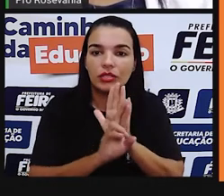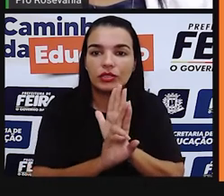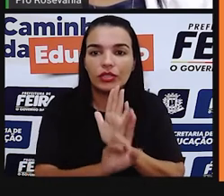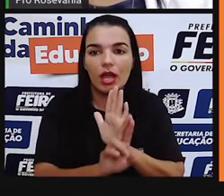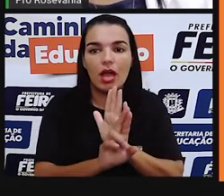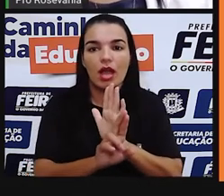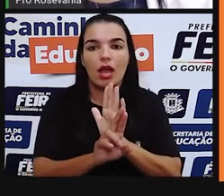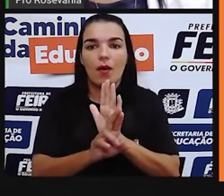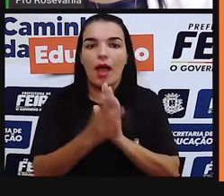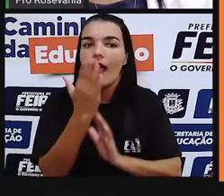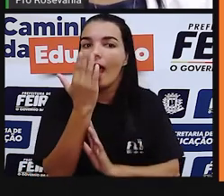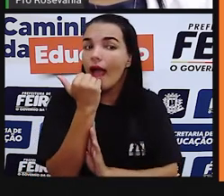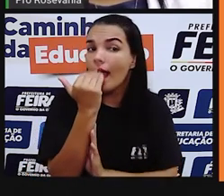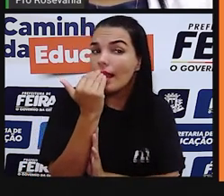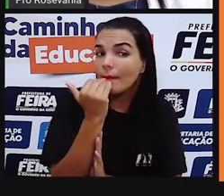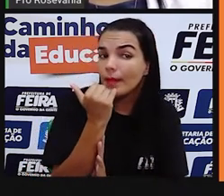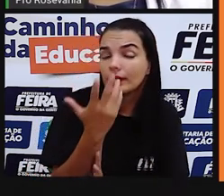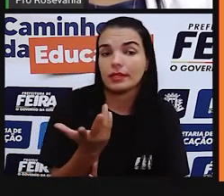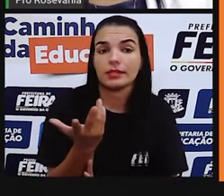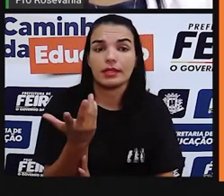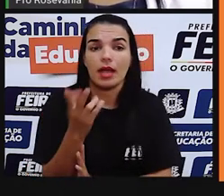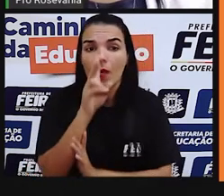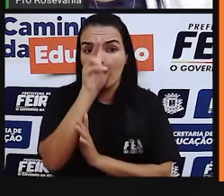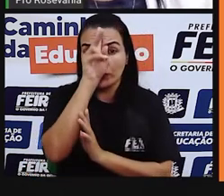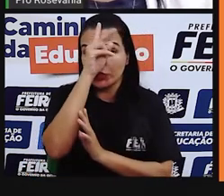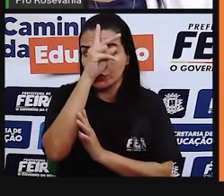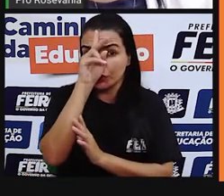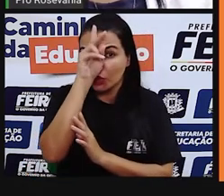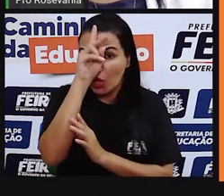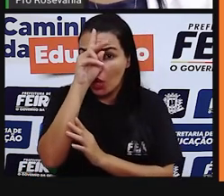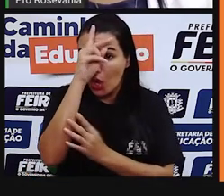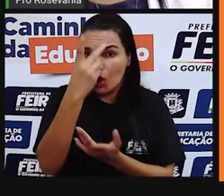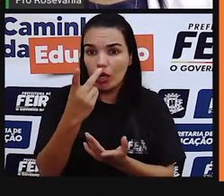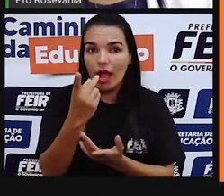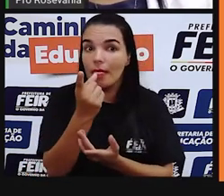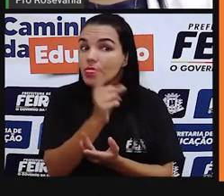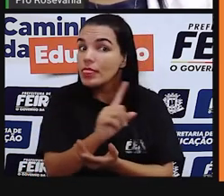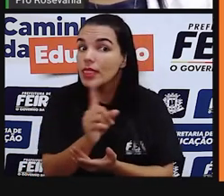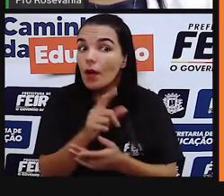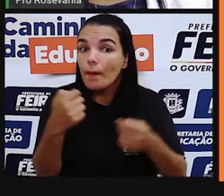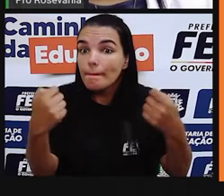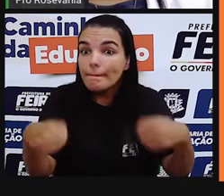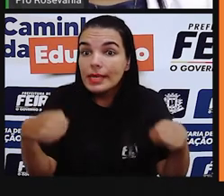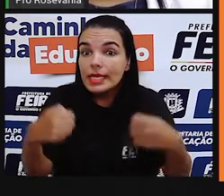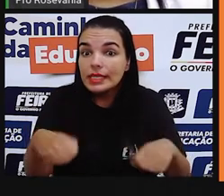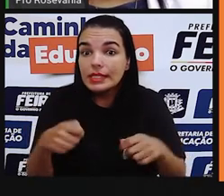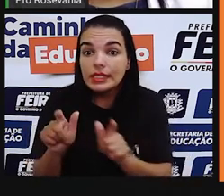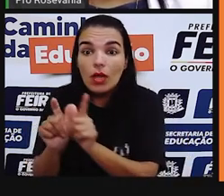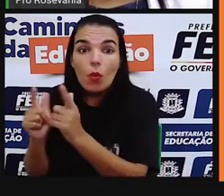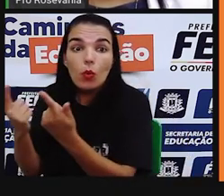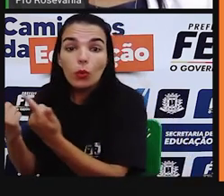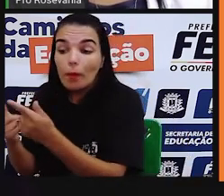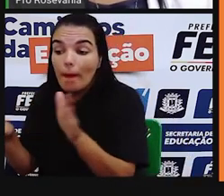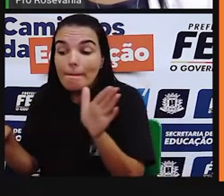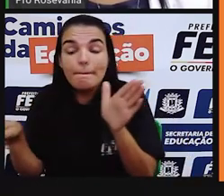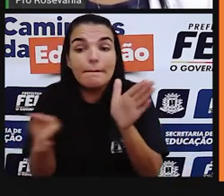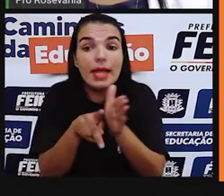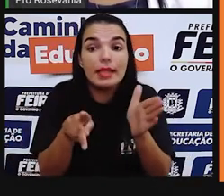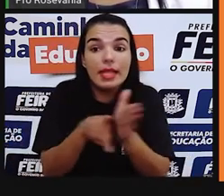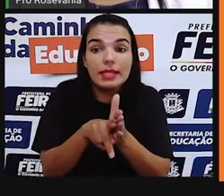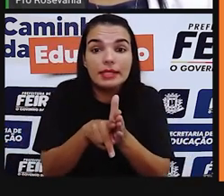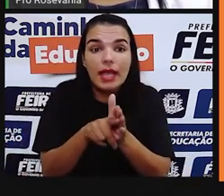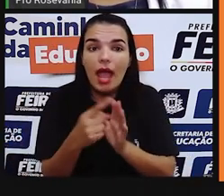animação, né? A história desse povo. Não há necessidade de o grupo pertencer